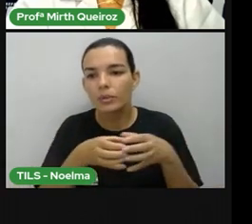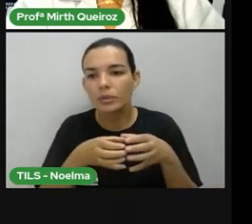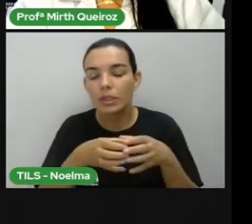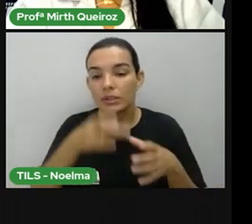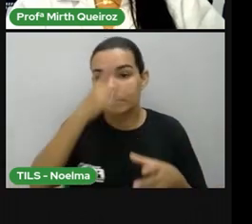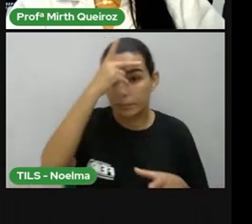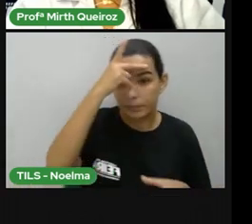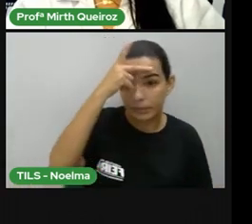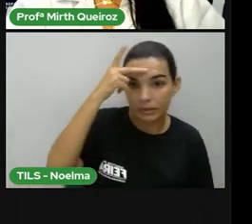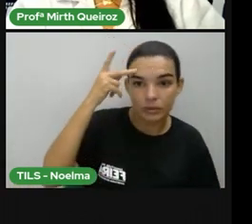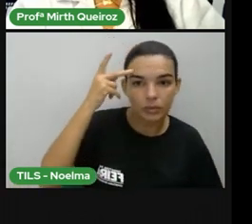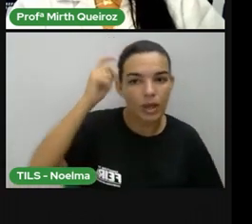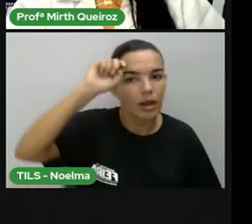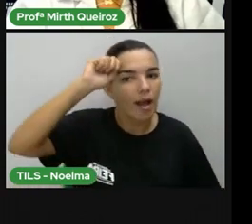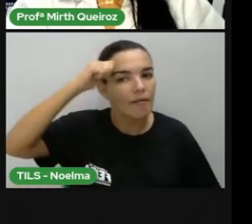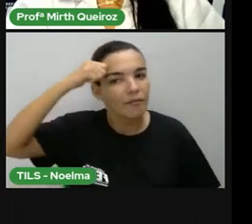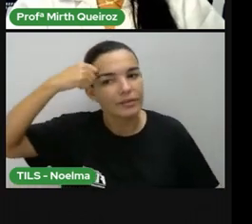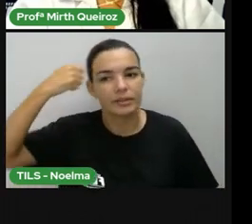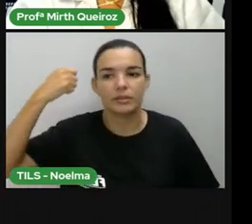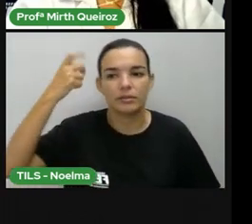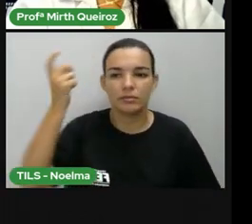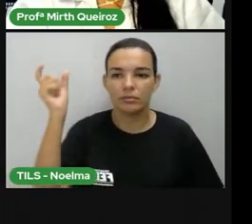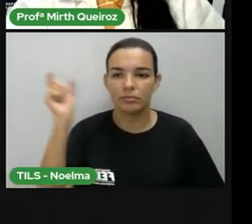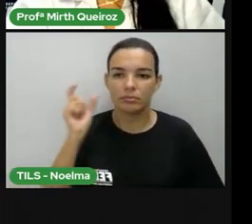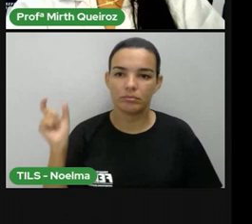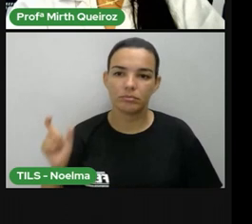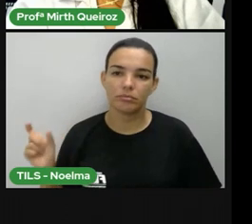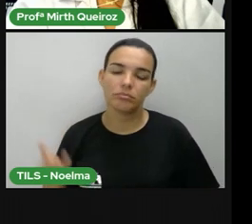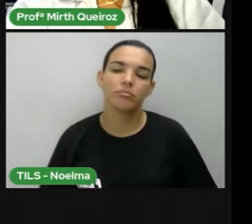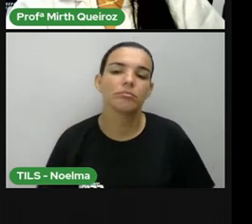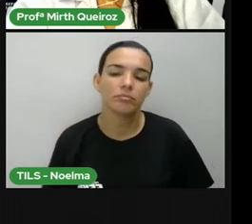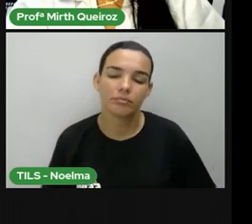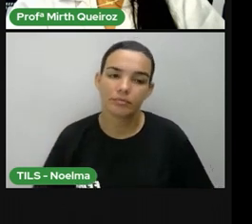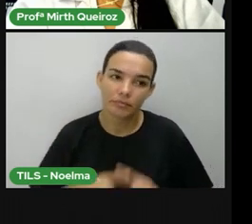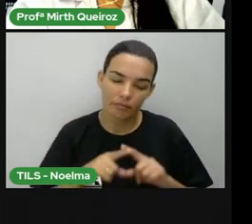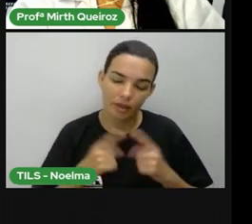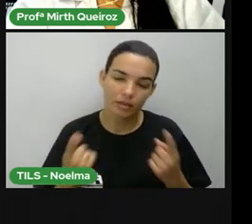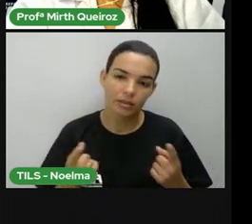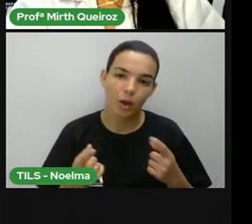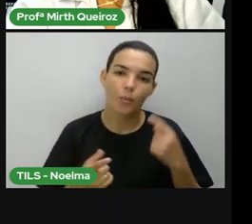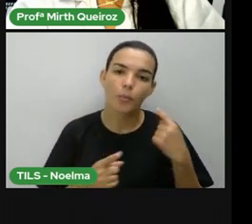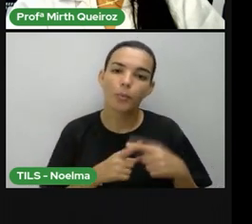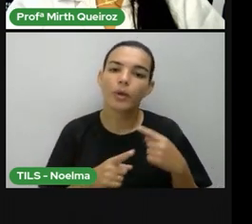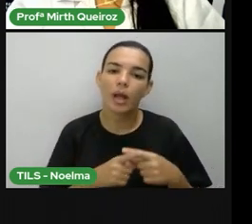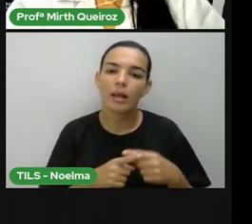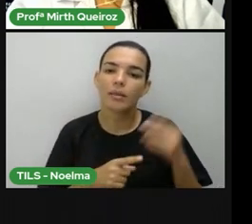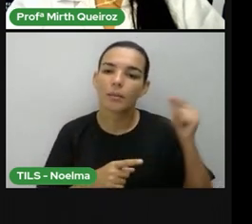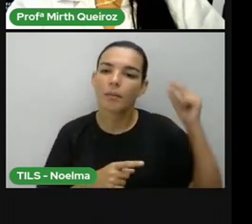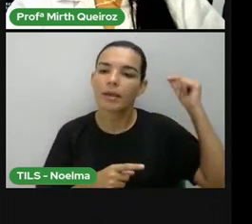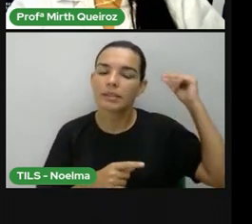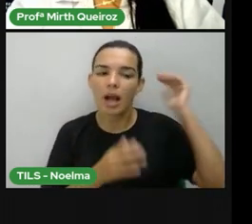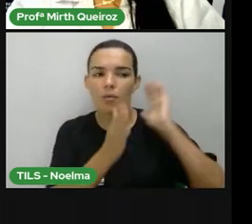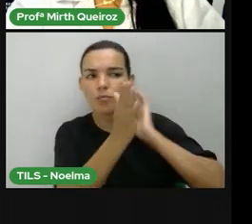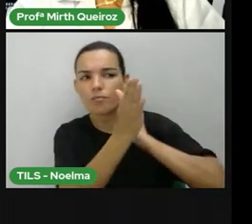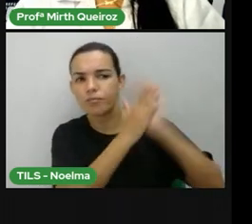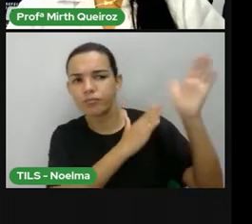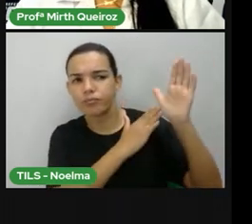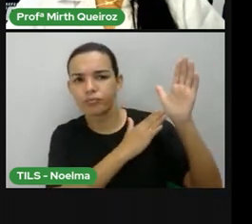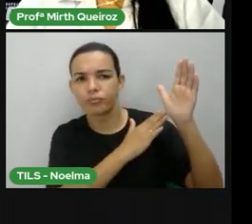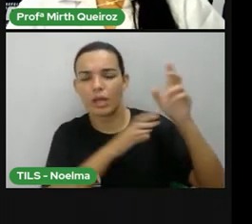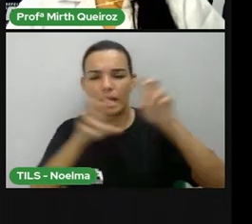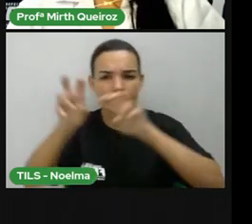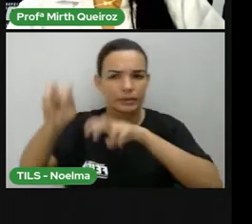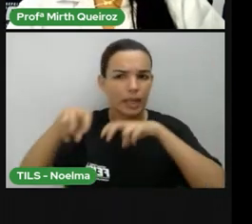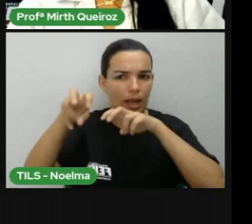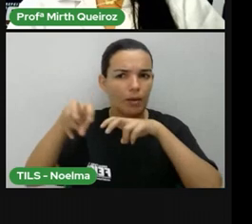aí por remanescentes, né? Descendentes aí de negros, onde esses negros, eles fugiam das fazendas, de